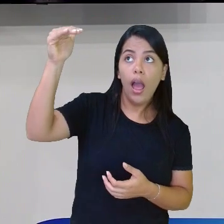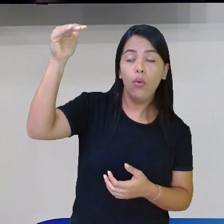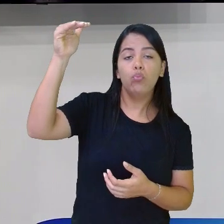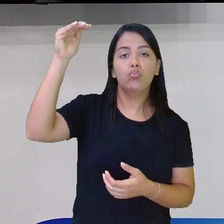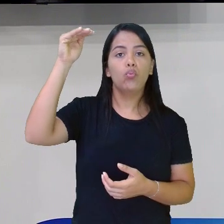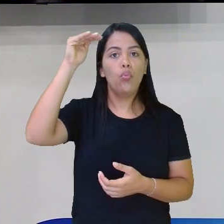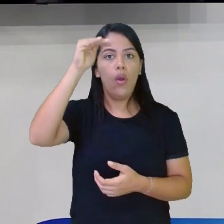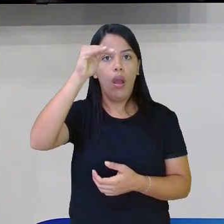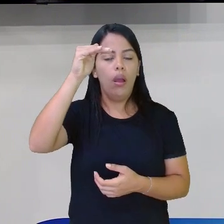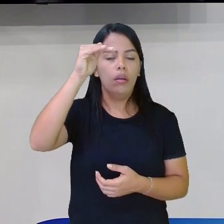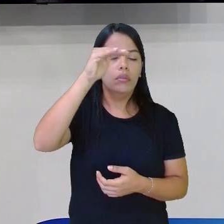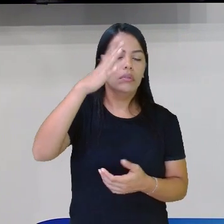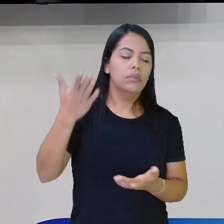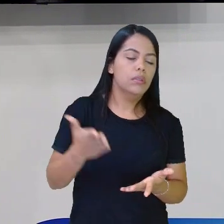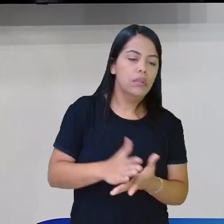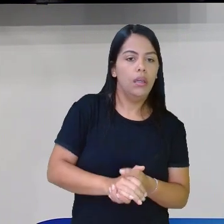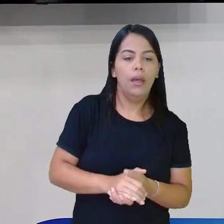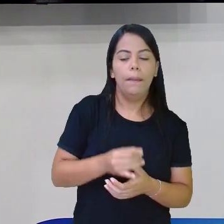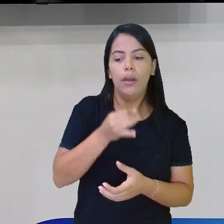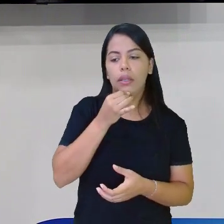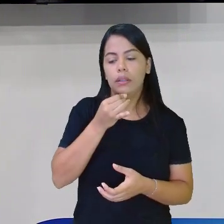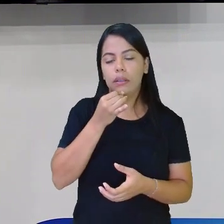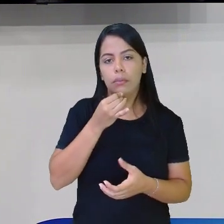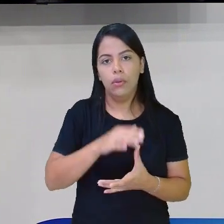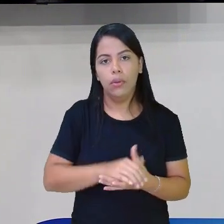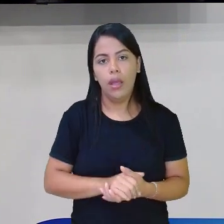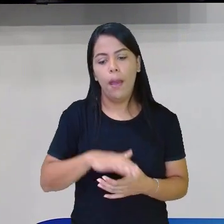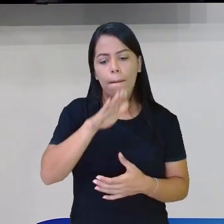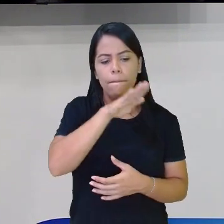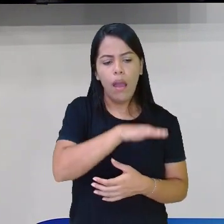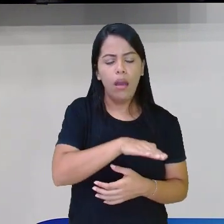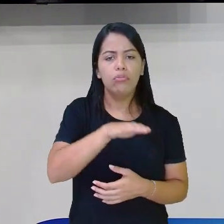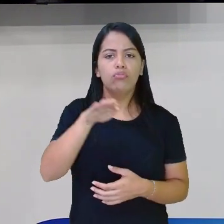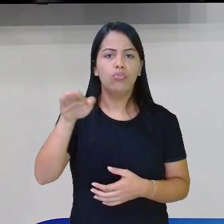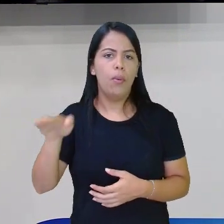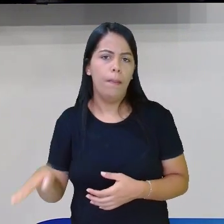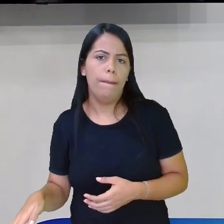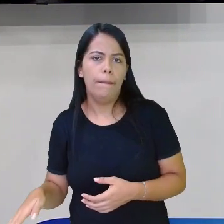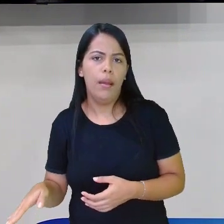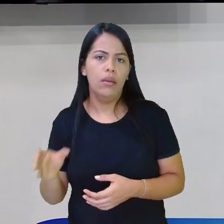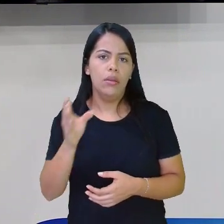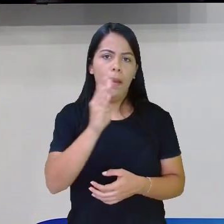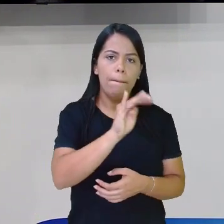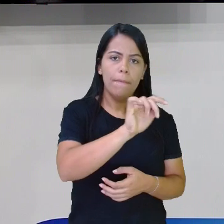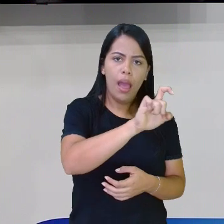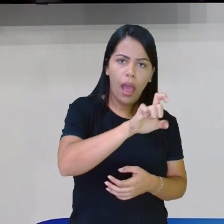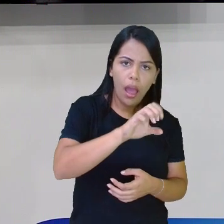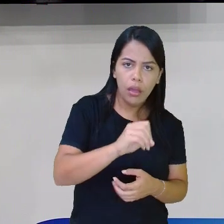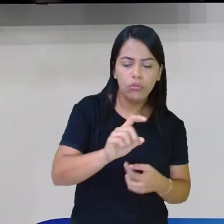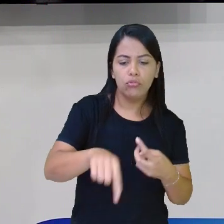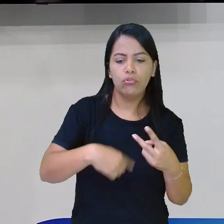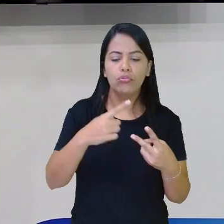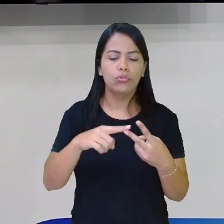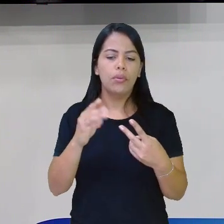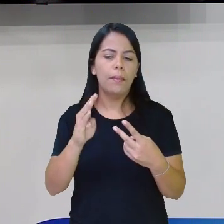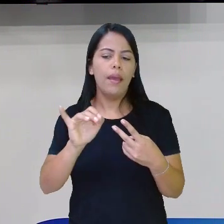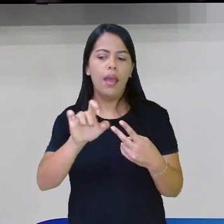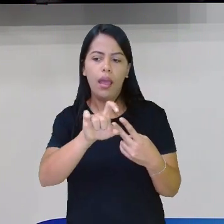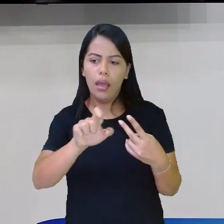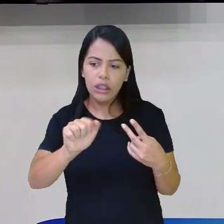baixa. Observe sempre essa terminação. Se eu estou no masculino, a terminação é O.